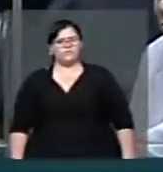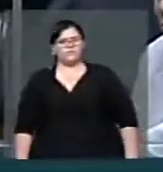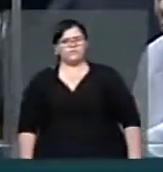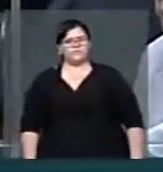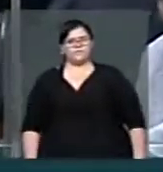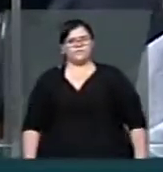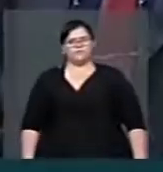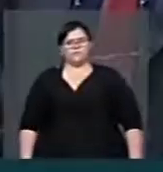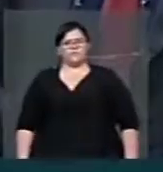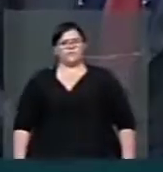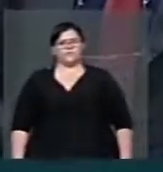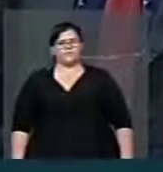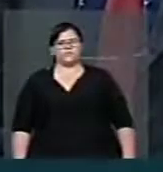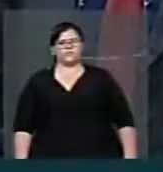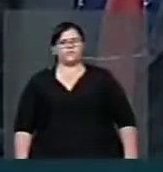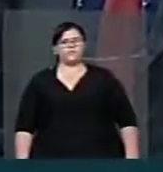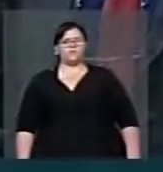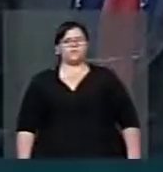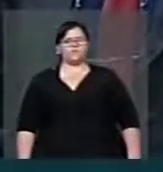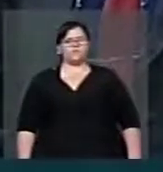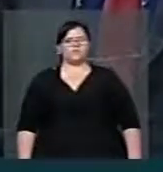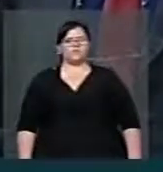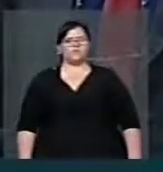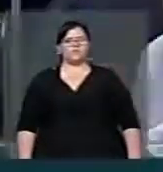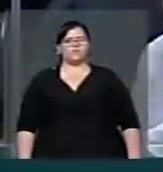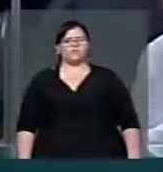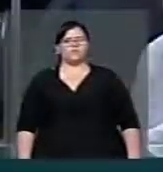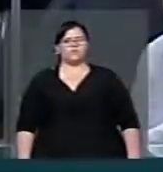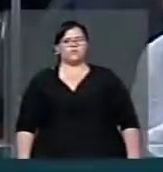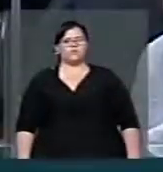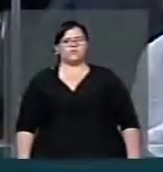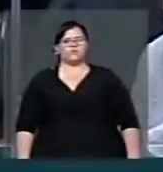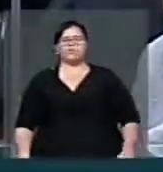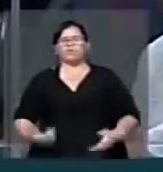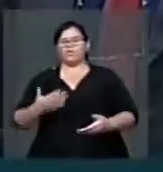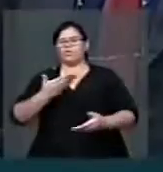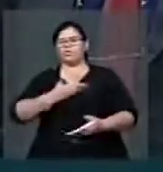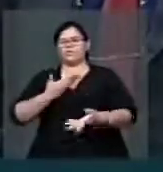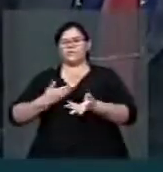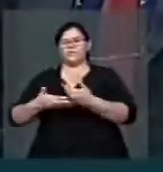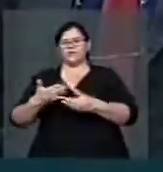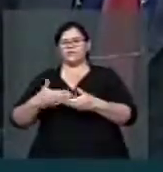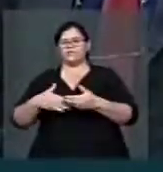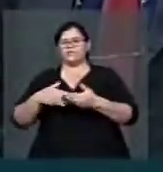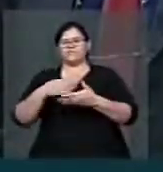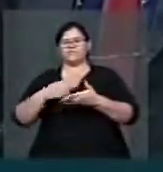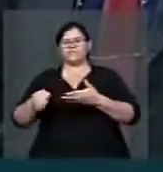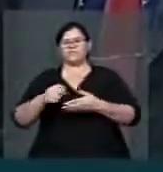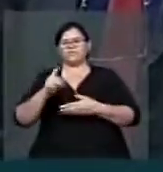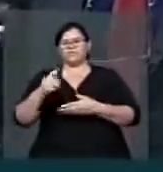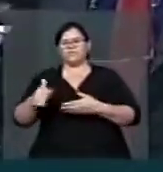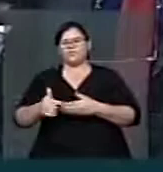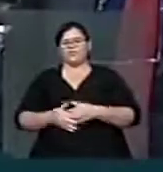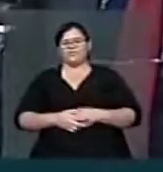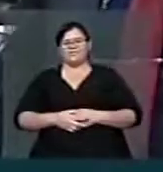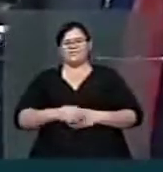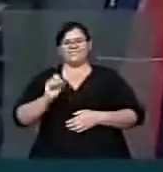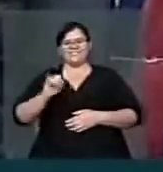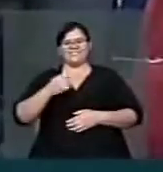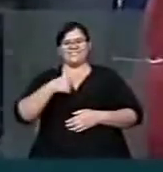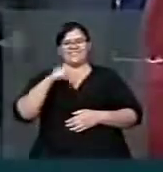Terminei. Muito obrigado. É inabalável a nossa amizade. E se, em algum momento, eu usei